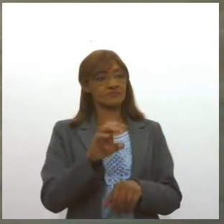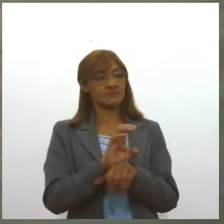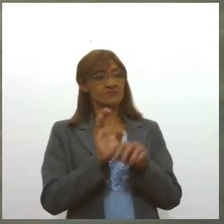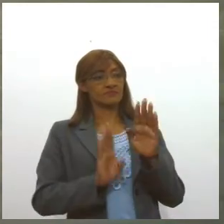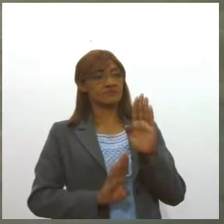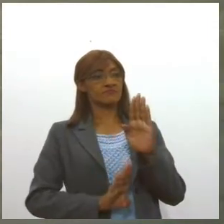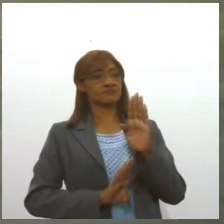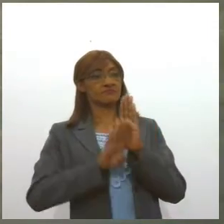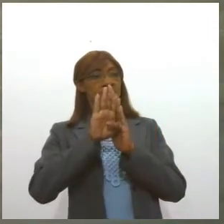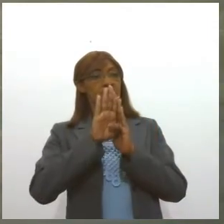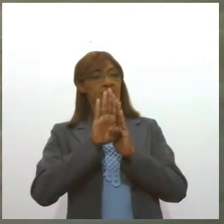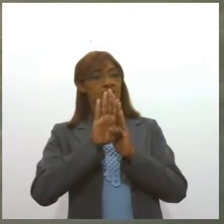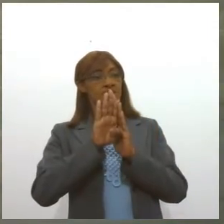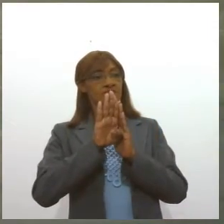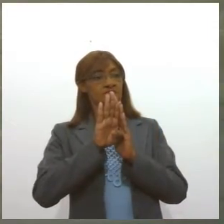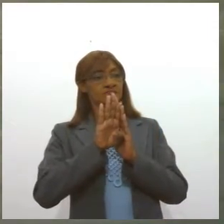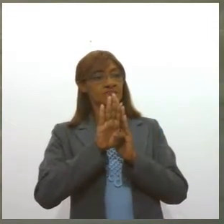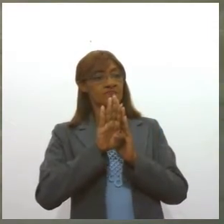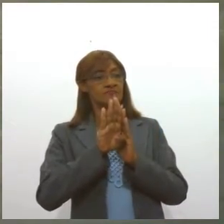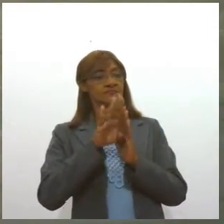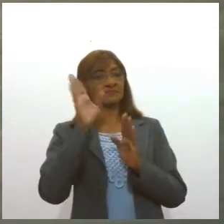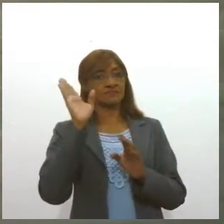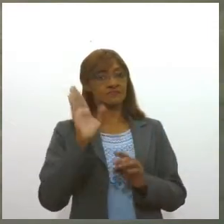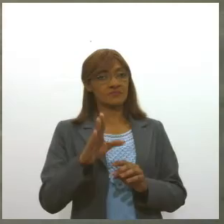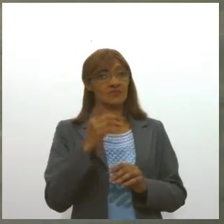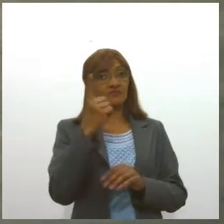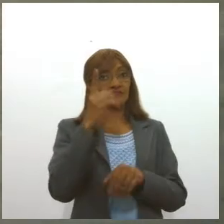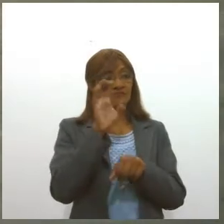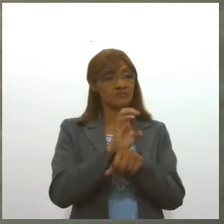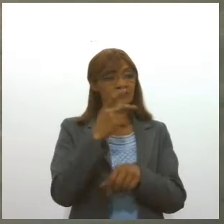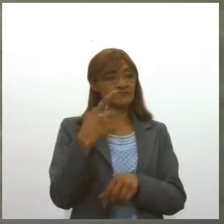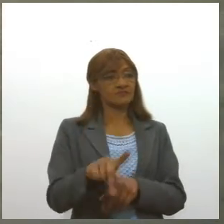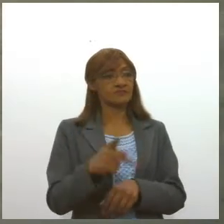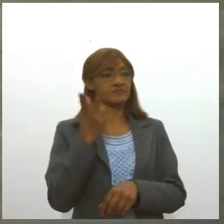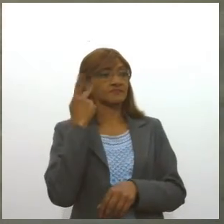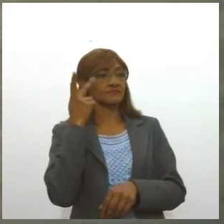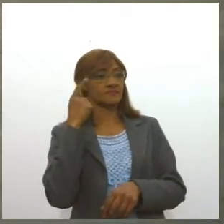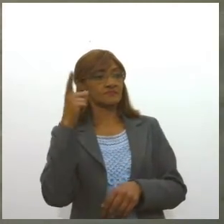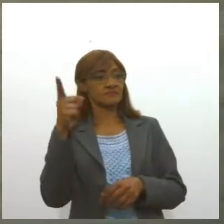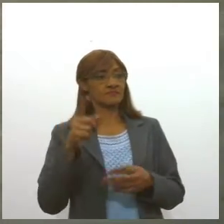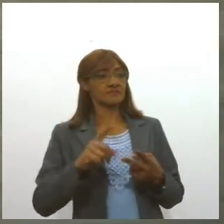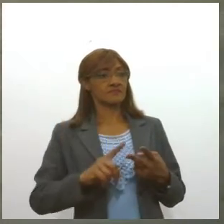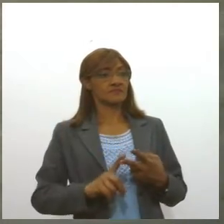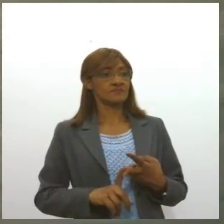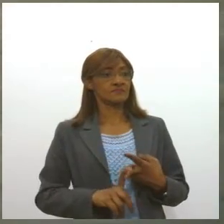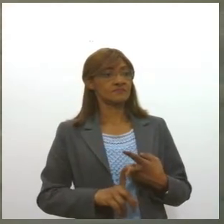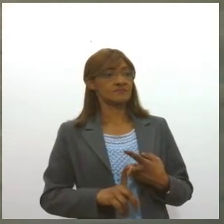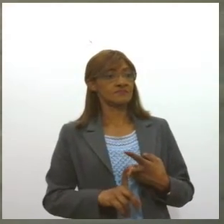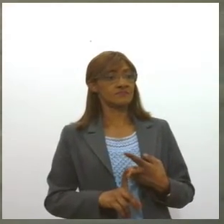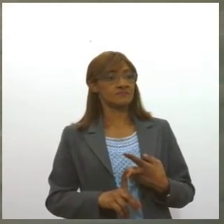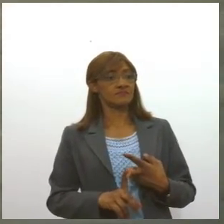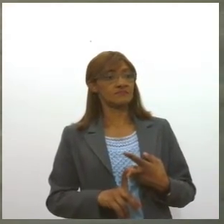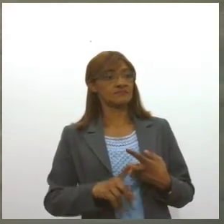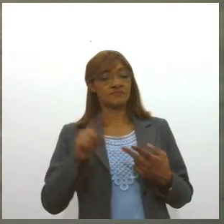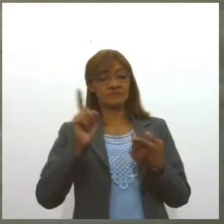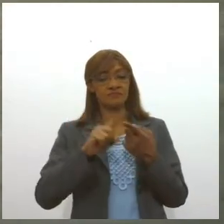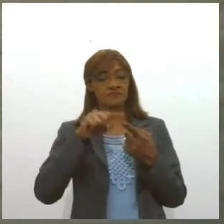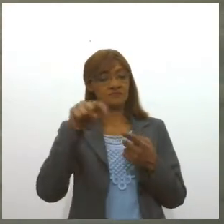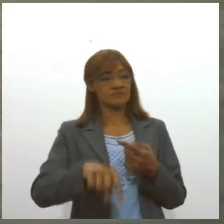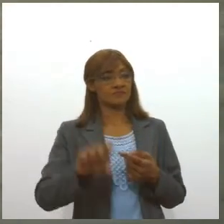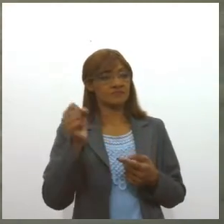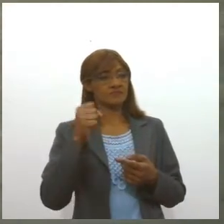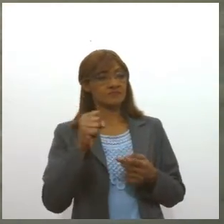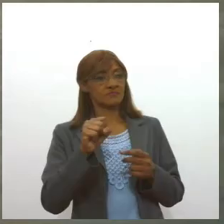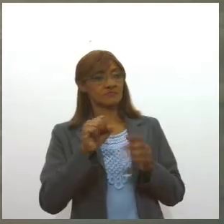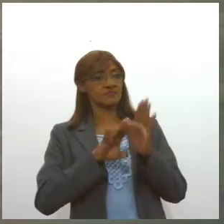de casos, que é o estado de Santa Catarina, né, e em estabilidade, 10 estados, incluindo Sergipe. 15 estados, mas o